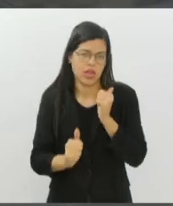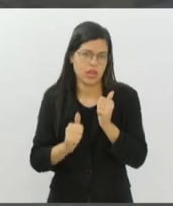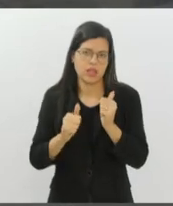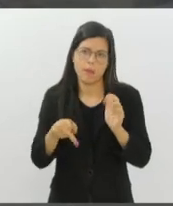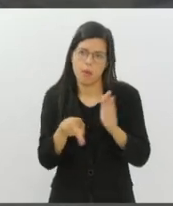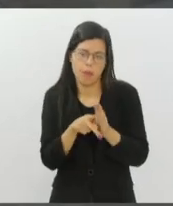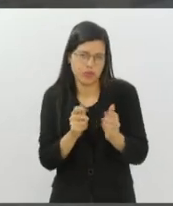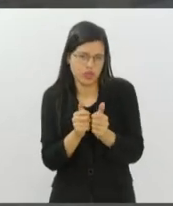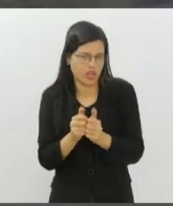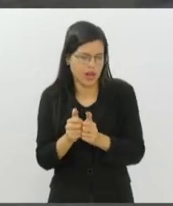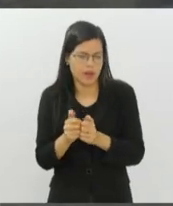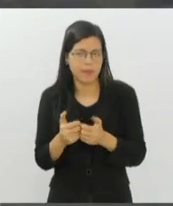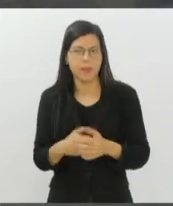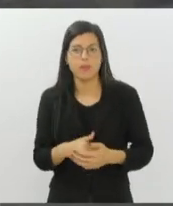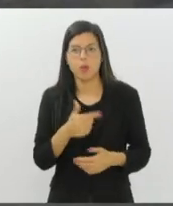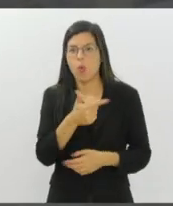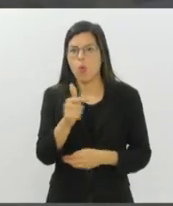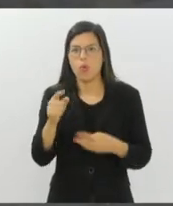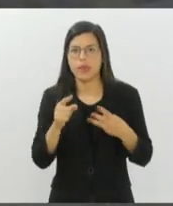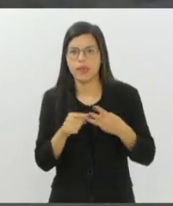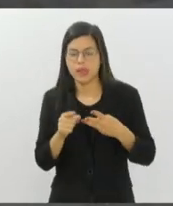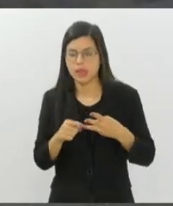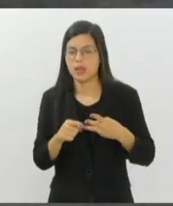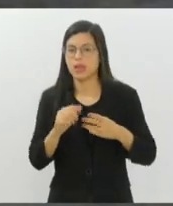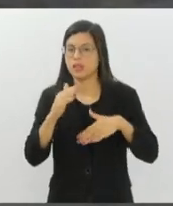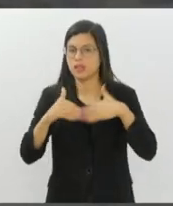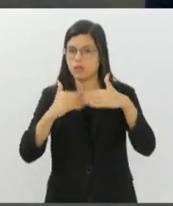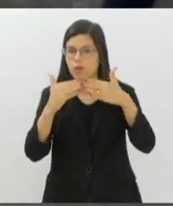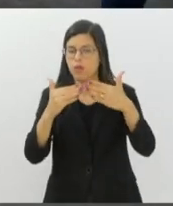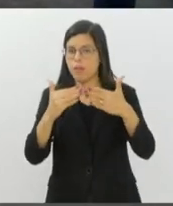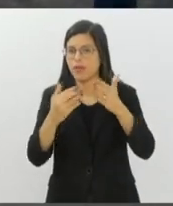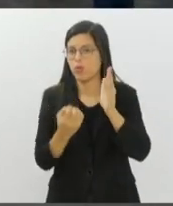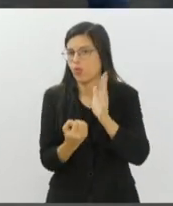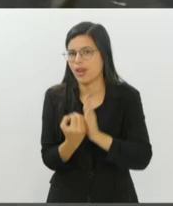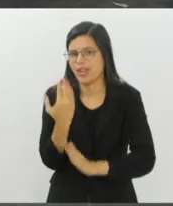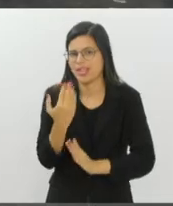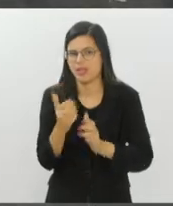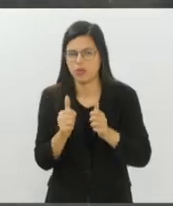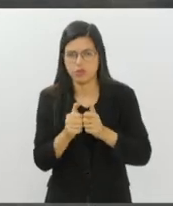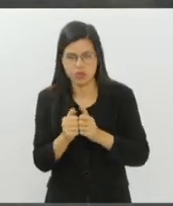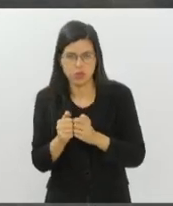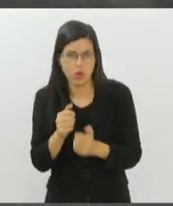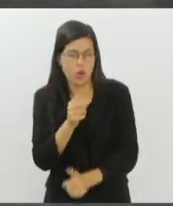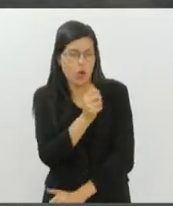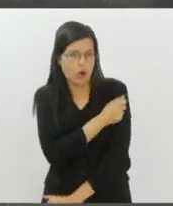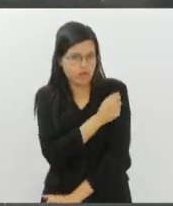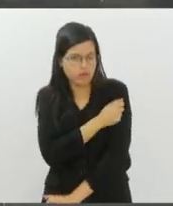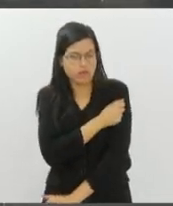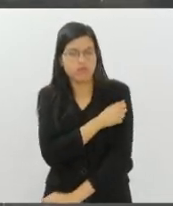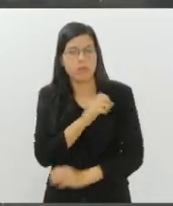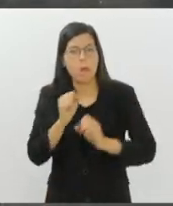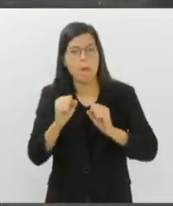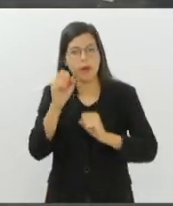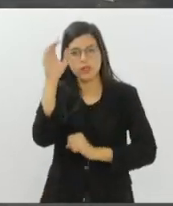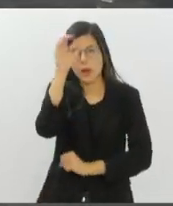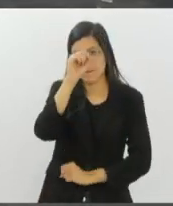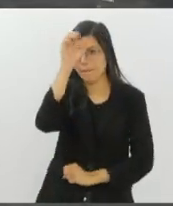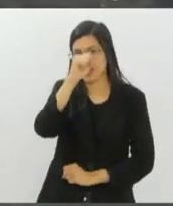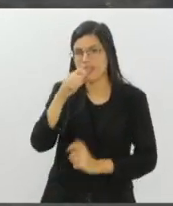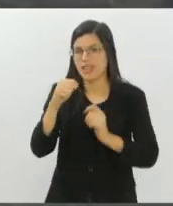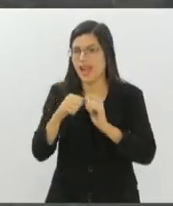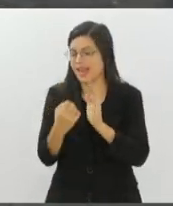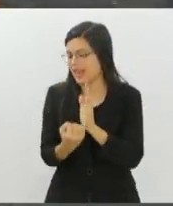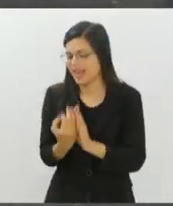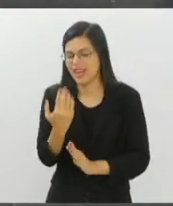E uma outra modalidade que ele pode escolher é desenvolvimento de jogos, ou seja, o aluno ou aluna vai aprender a fazer o seu